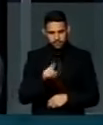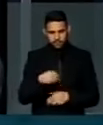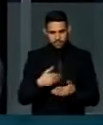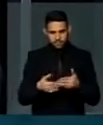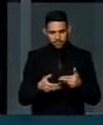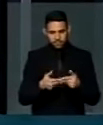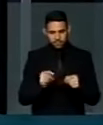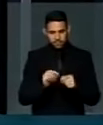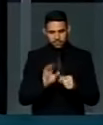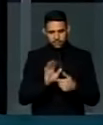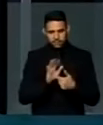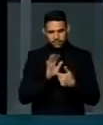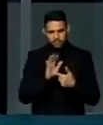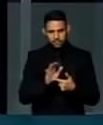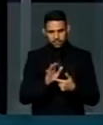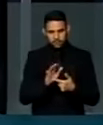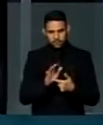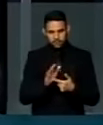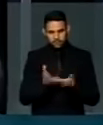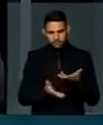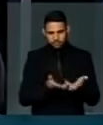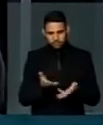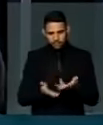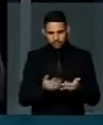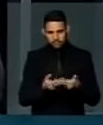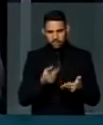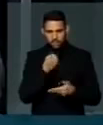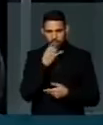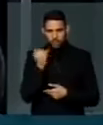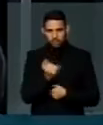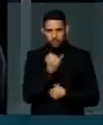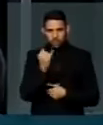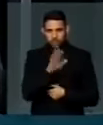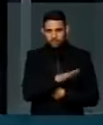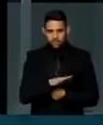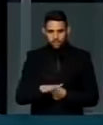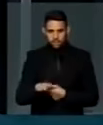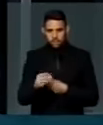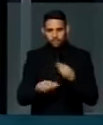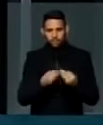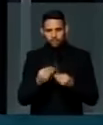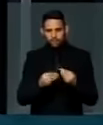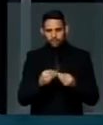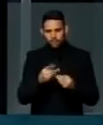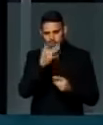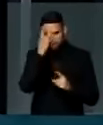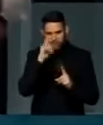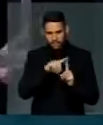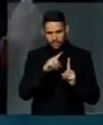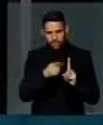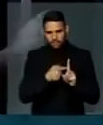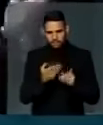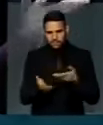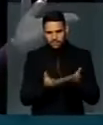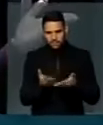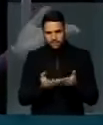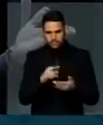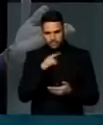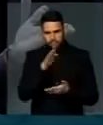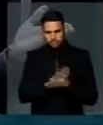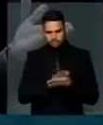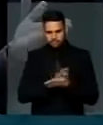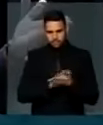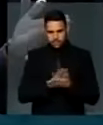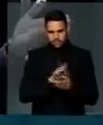seja expressão da humanização do sistema é importante. Como é que alguém grávida pode ser tratada como se não